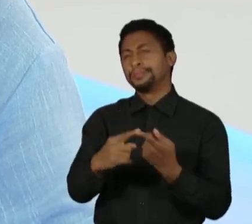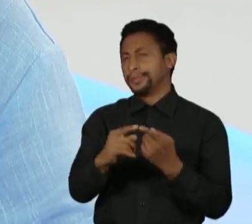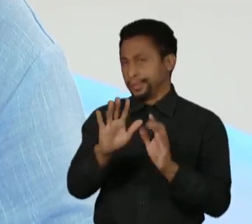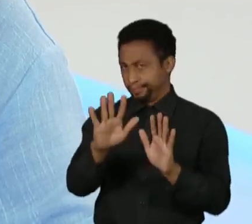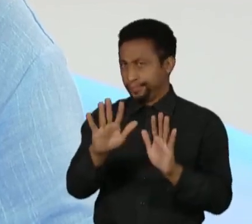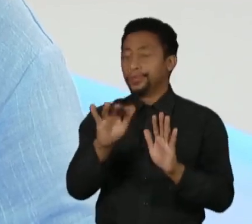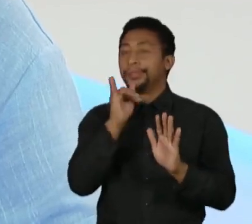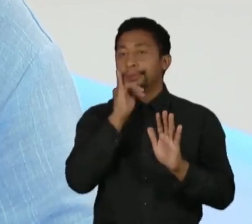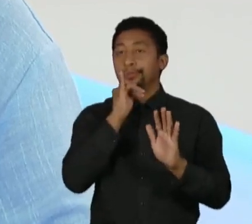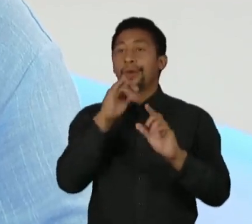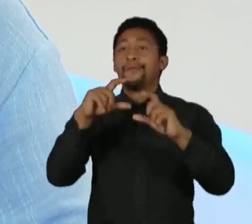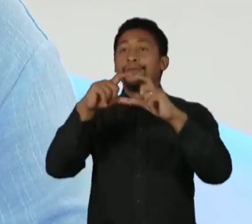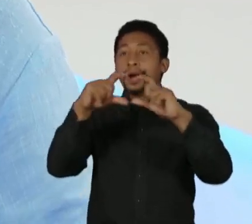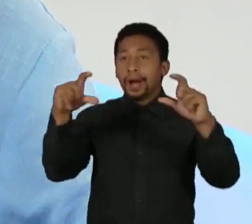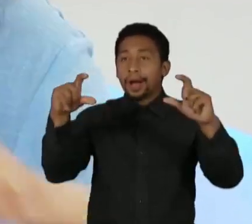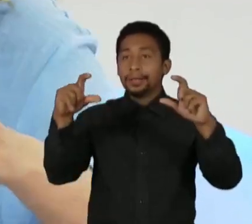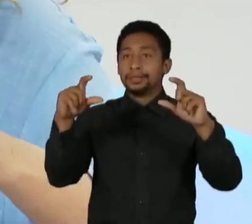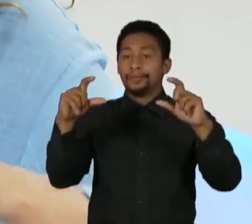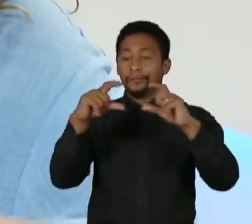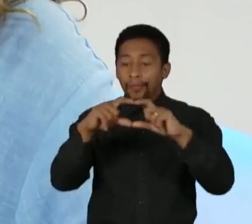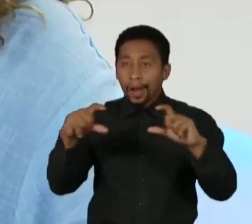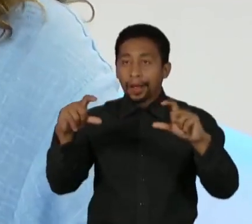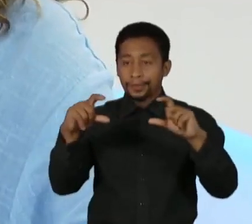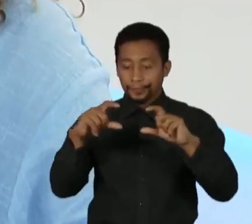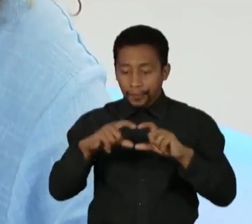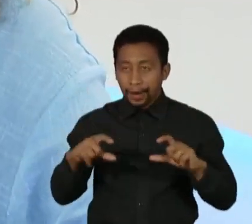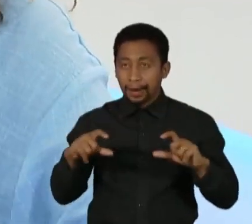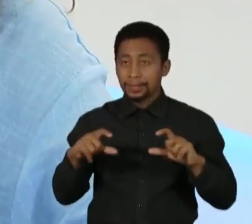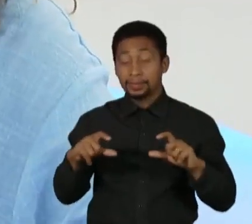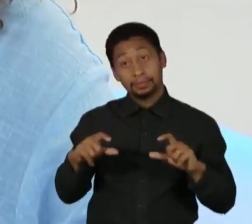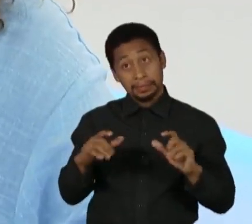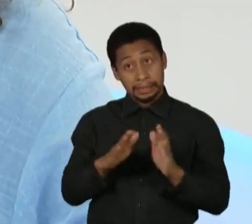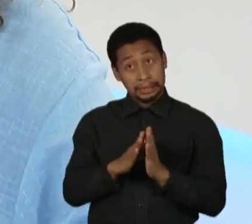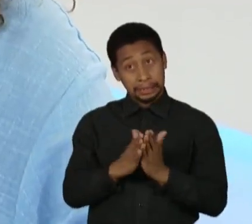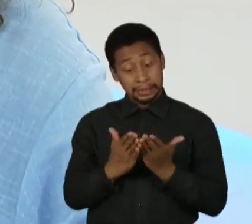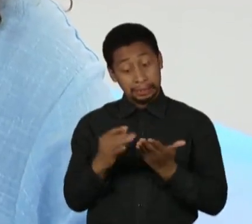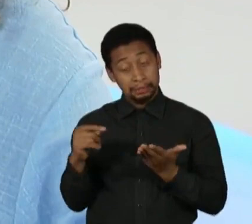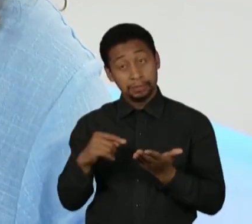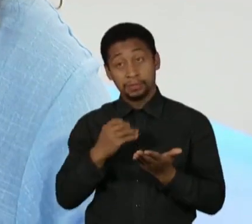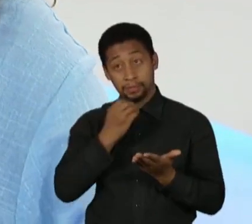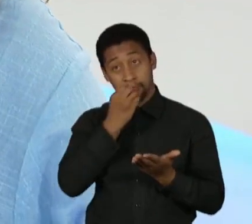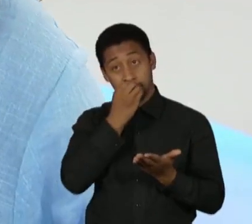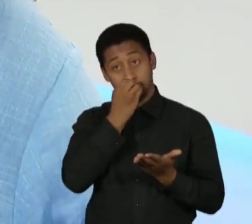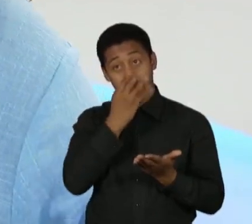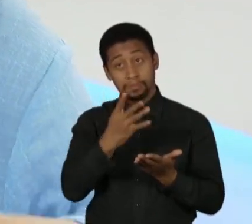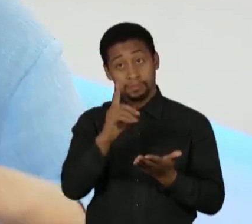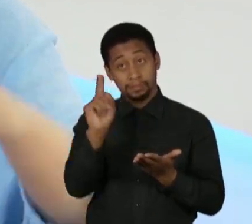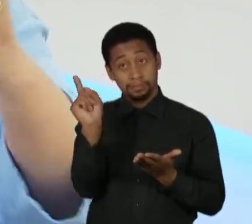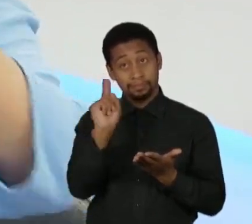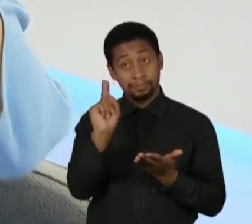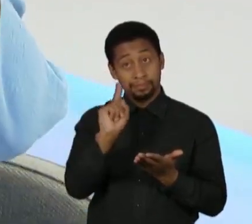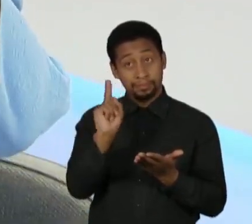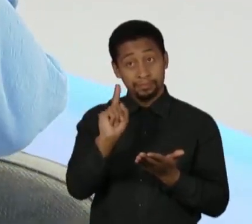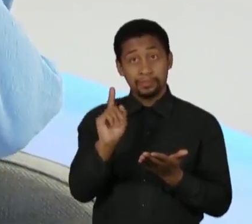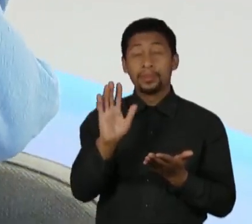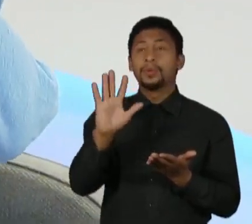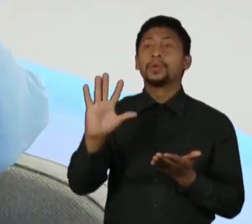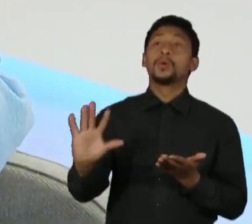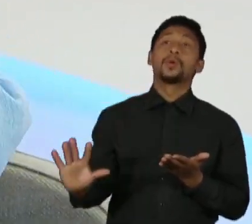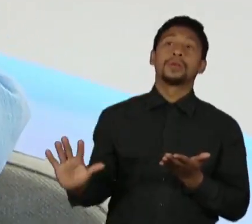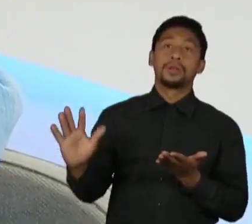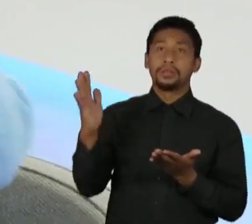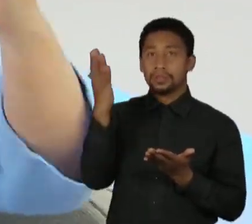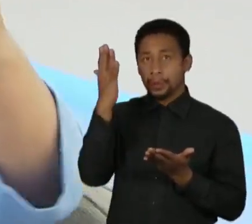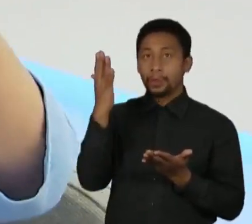E isso é muito importante. E eu recebi uma crítica de uma pessoa que ela retirou essas